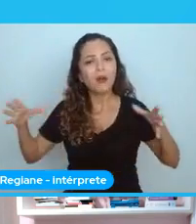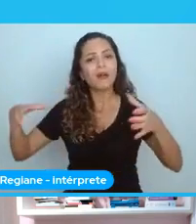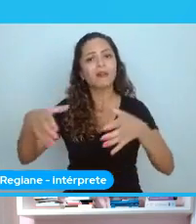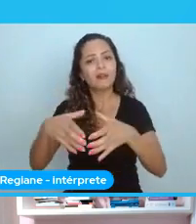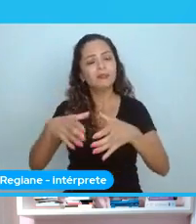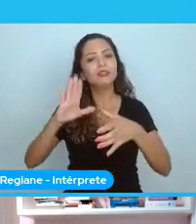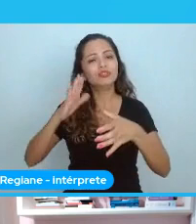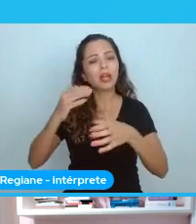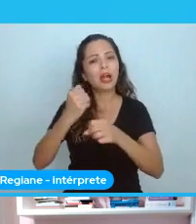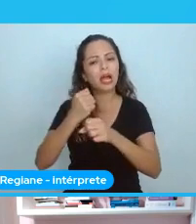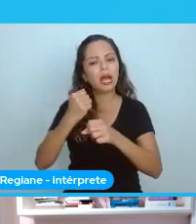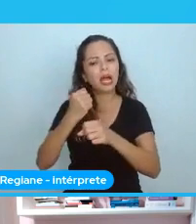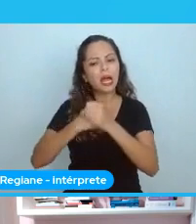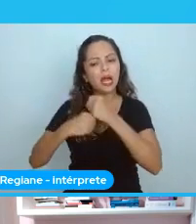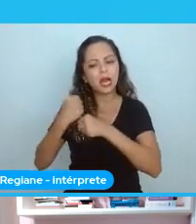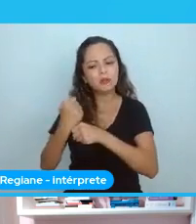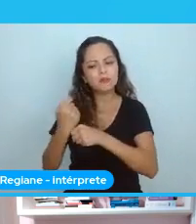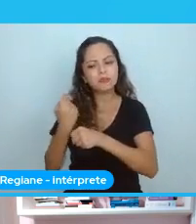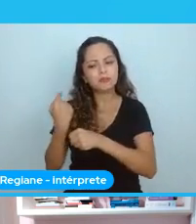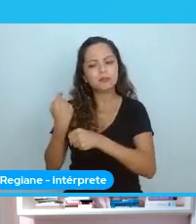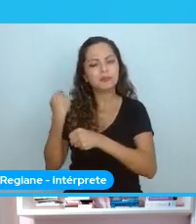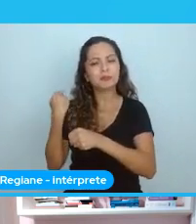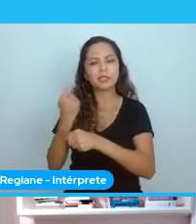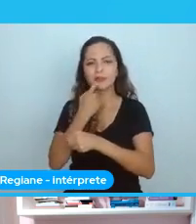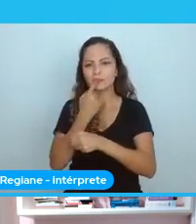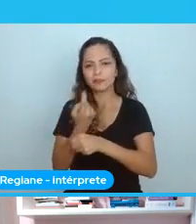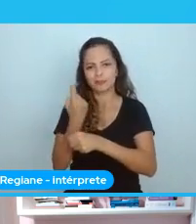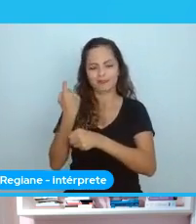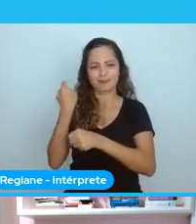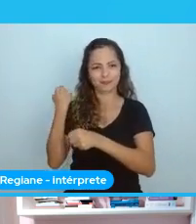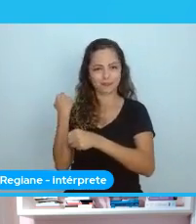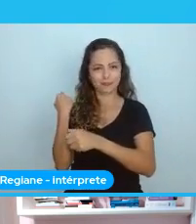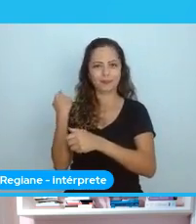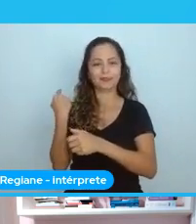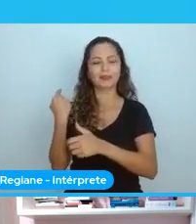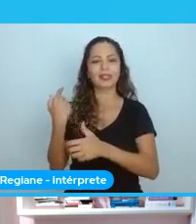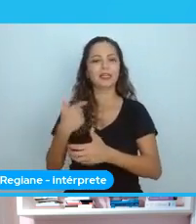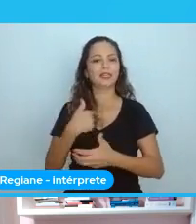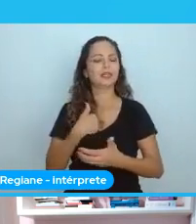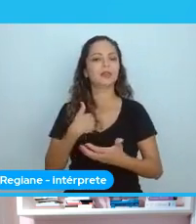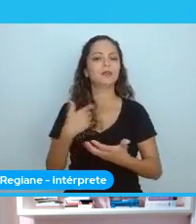há uns anos atrás. Mas a gente foi muito reativa, né? Eu fui muito reativa.